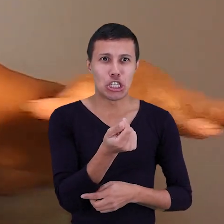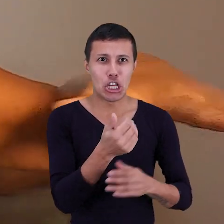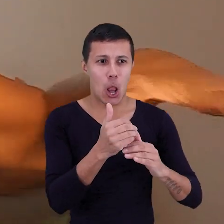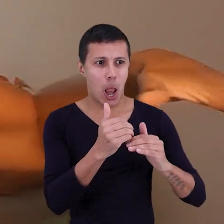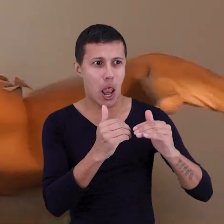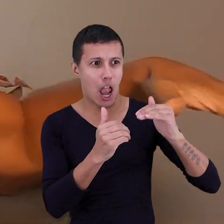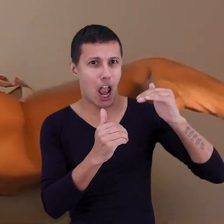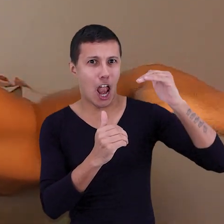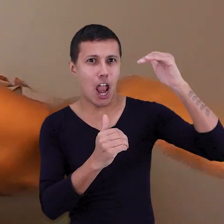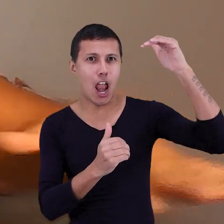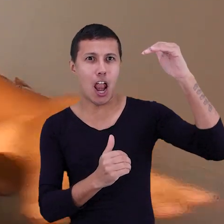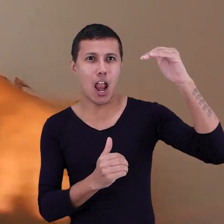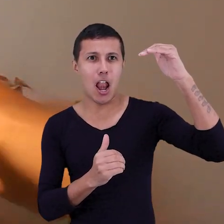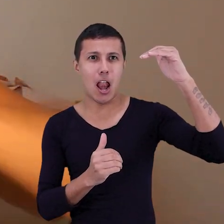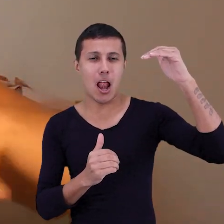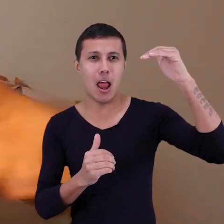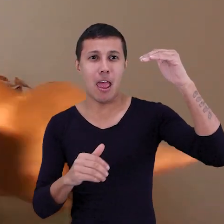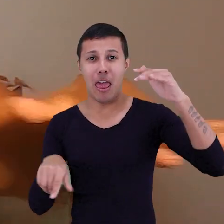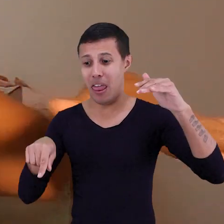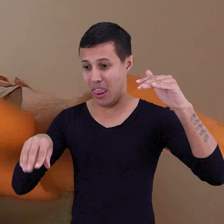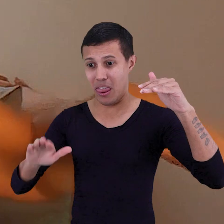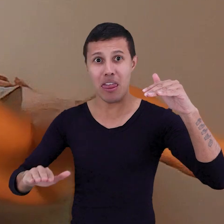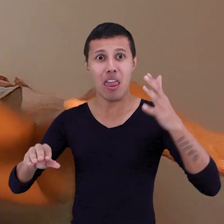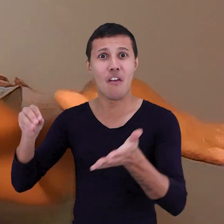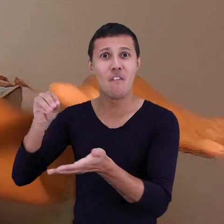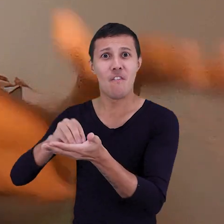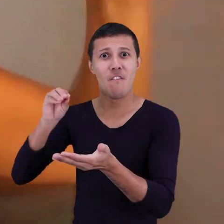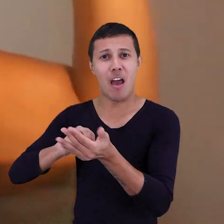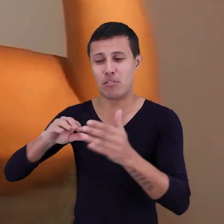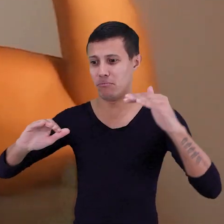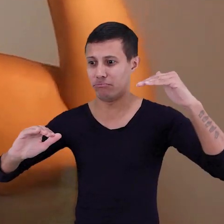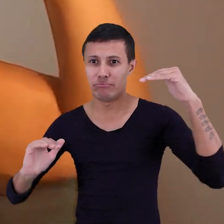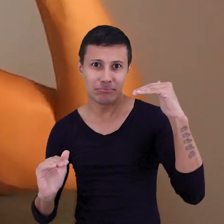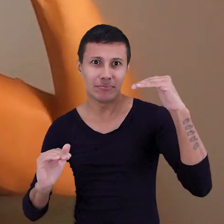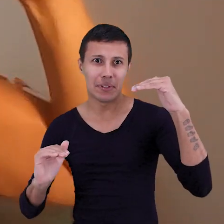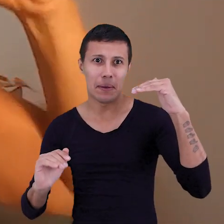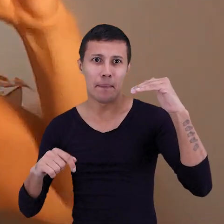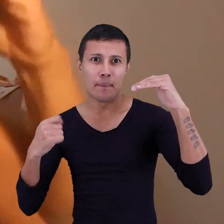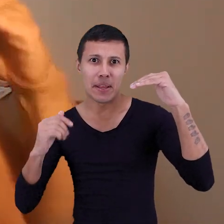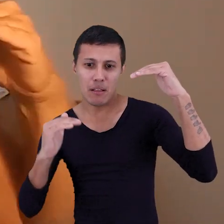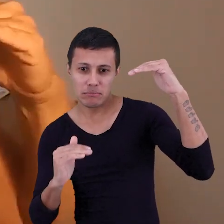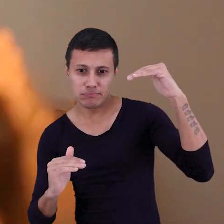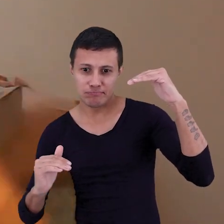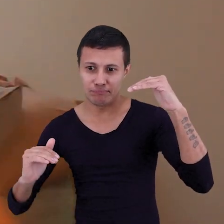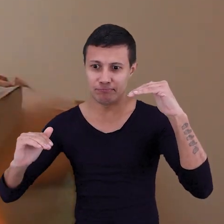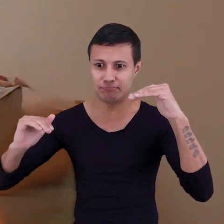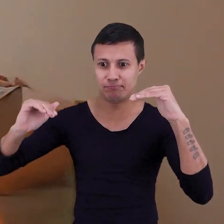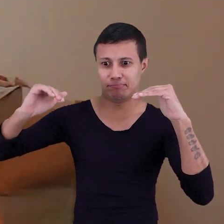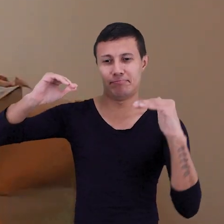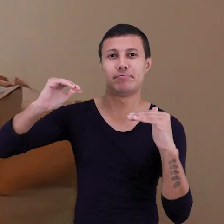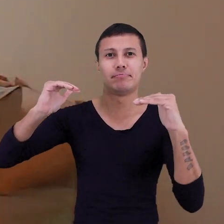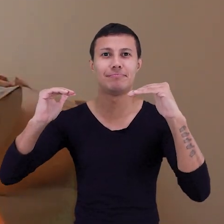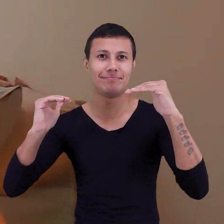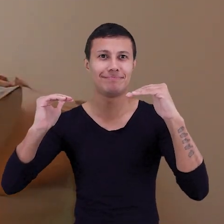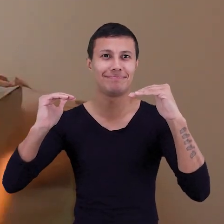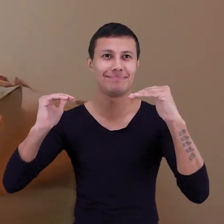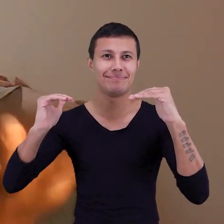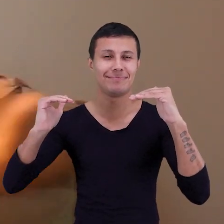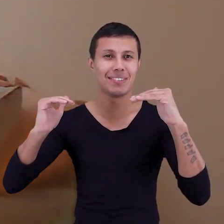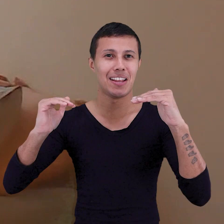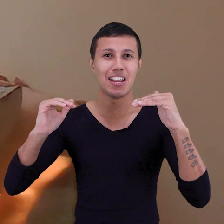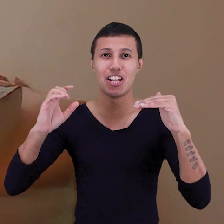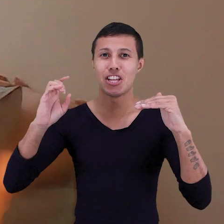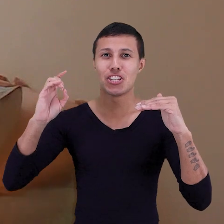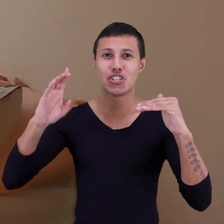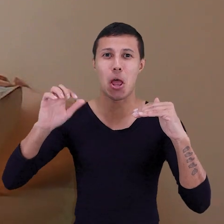escassez muito grande embaixo. A gente precisa fazer um equilíbrio dessas pontas e só